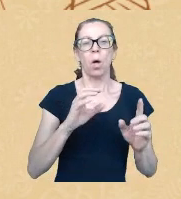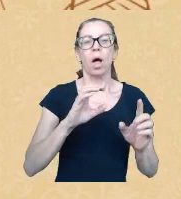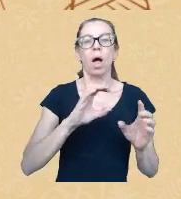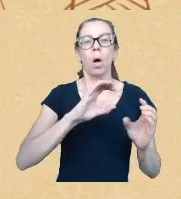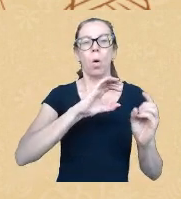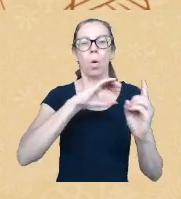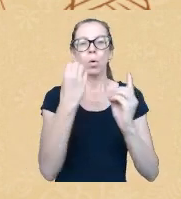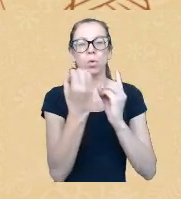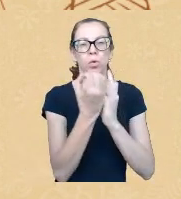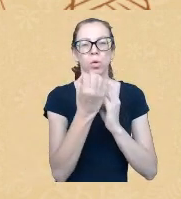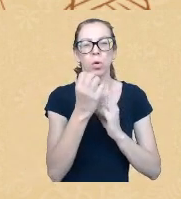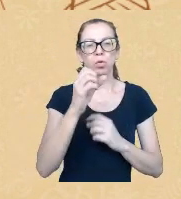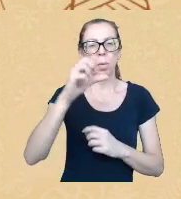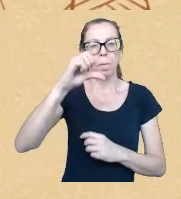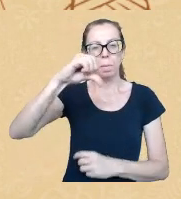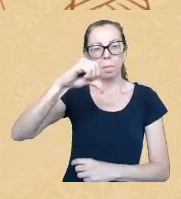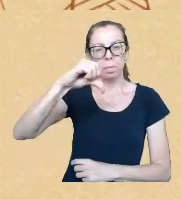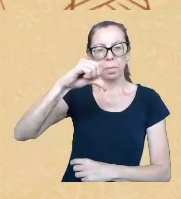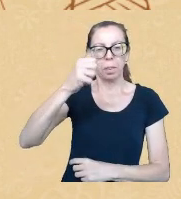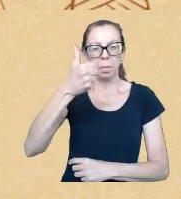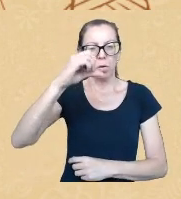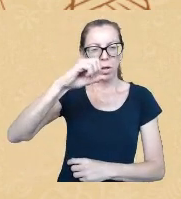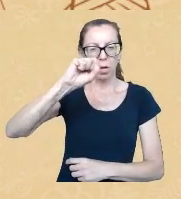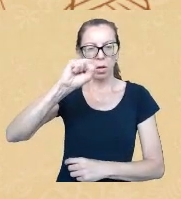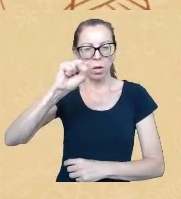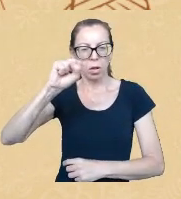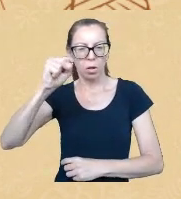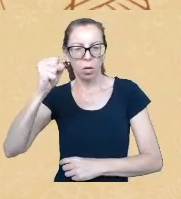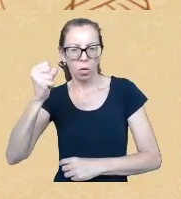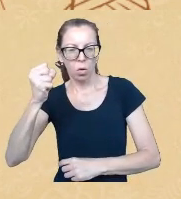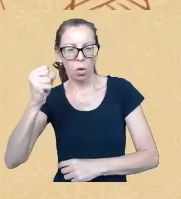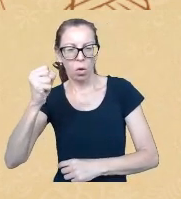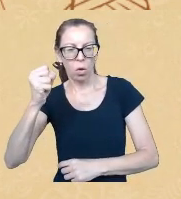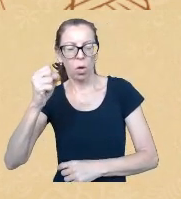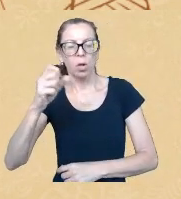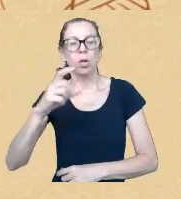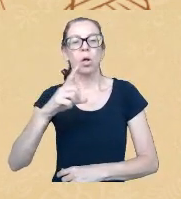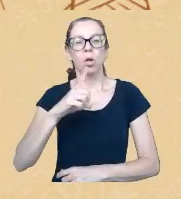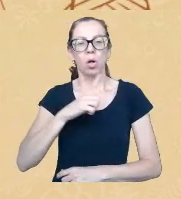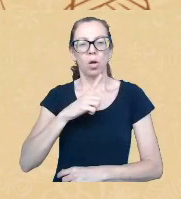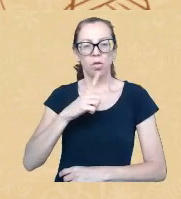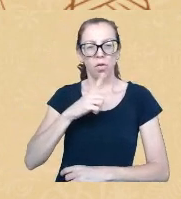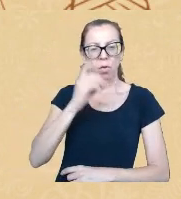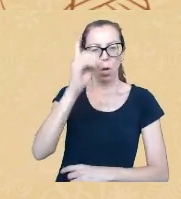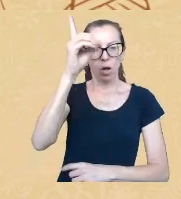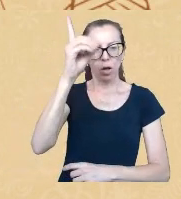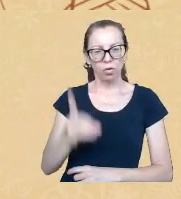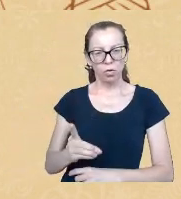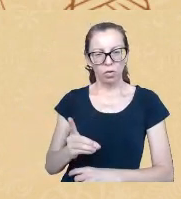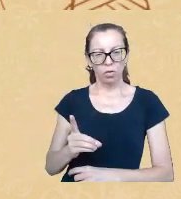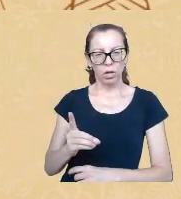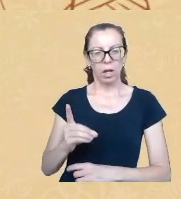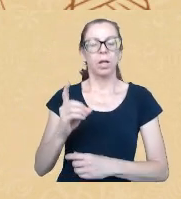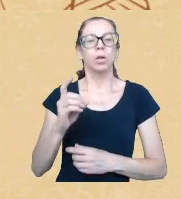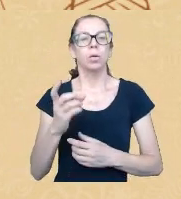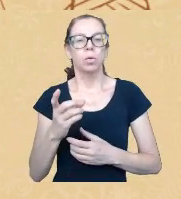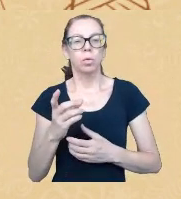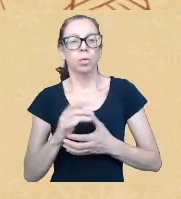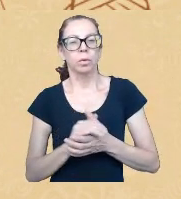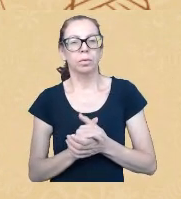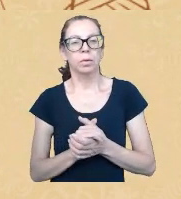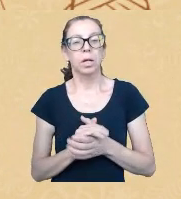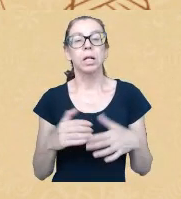a convenção 69 da OIT nós tivemos o direito à autodeclaração e quando a gente fala em